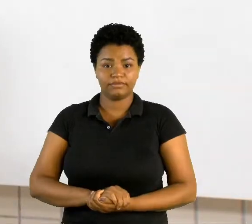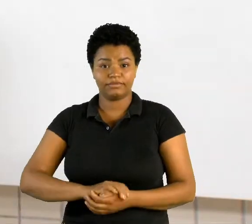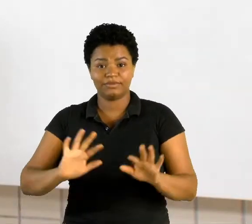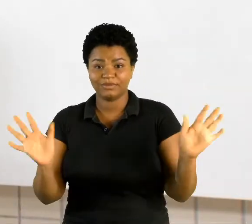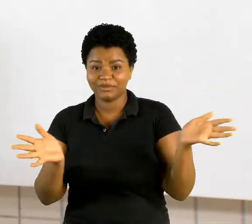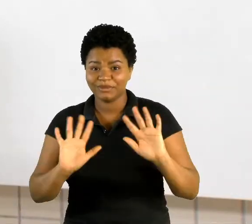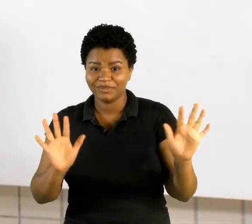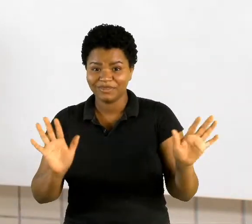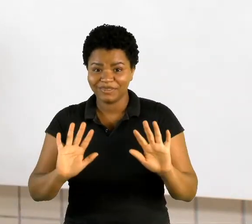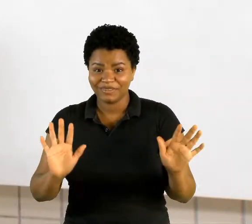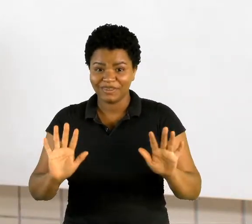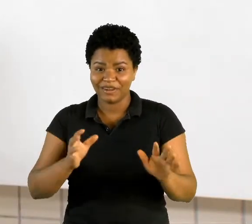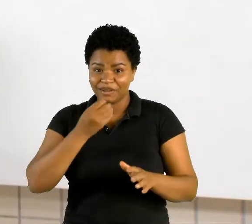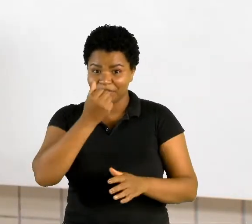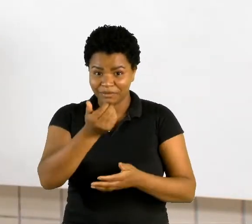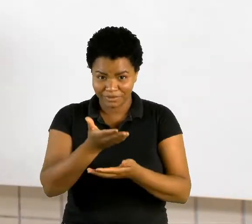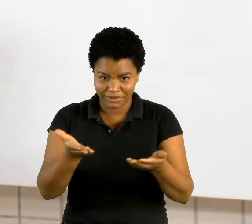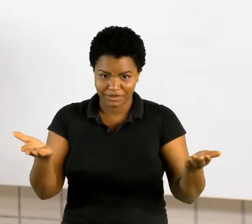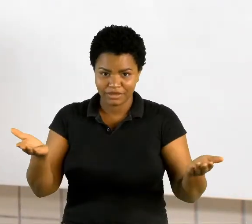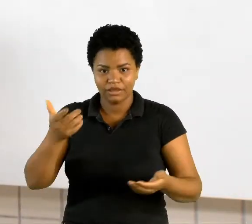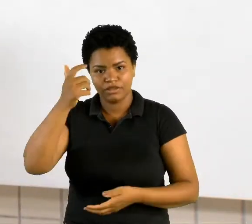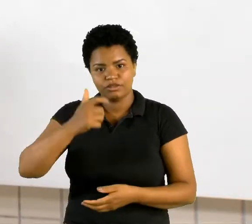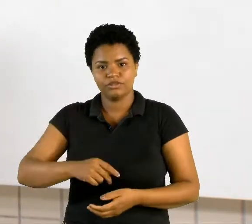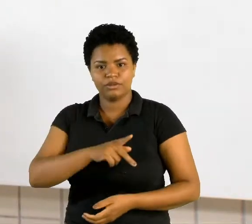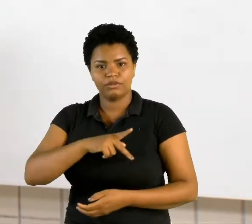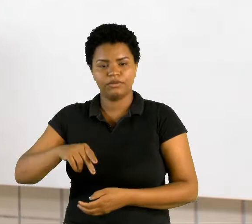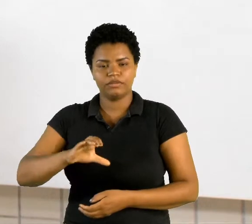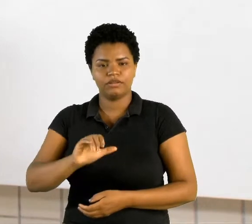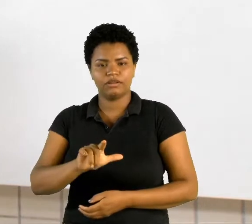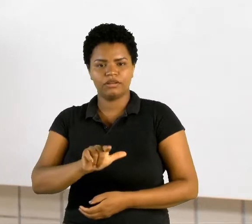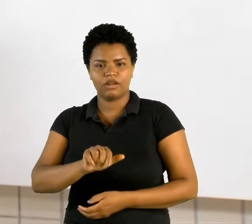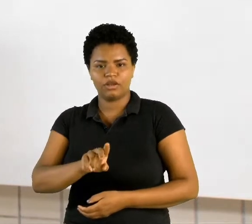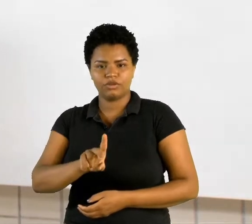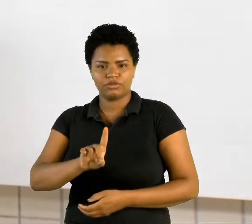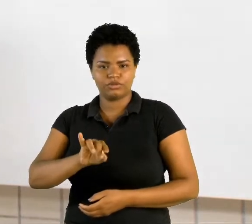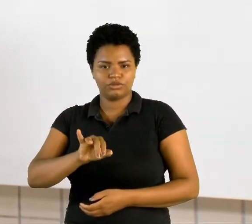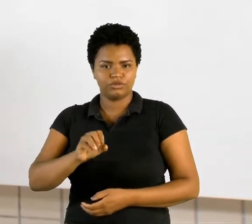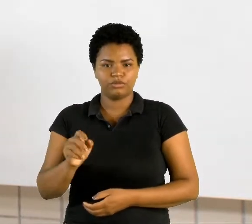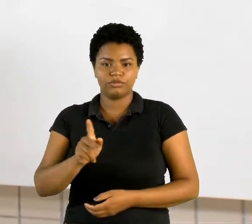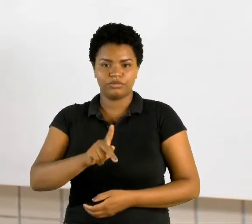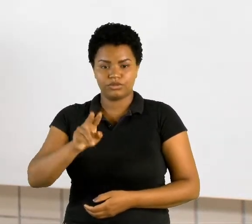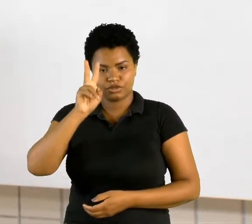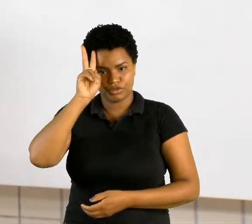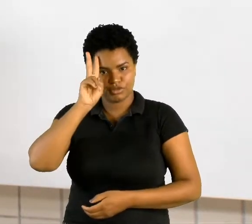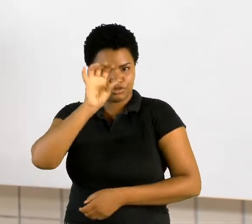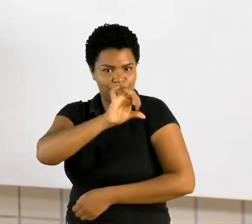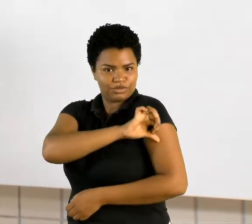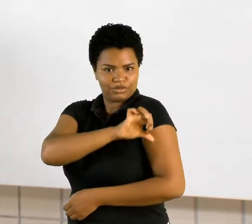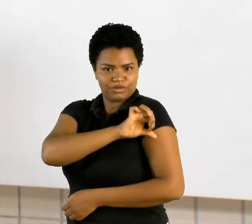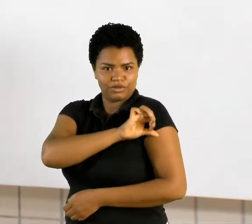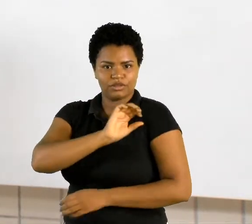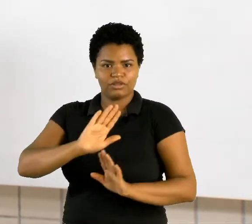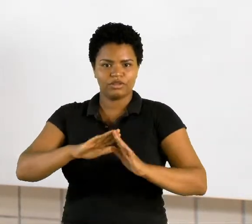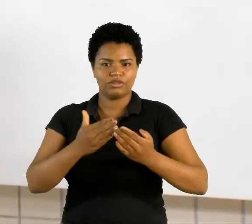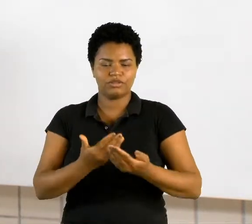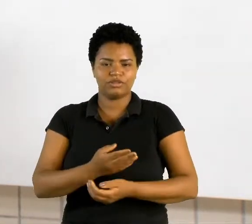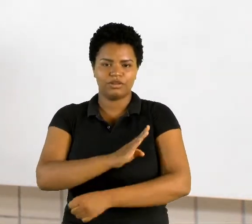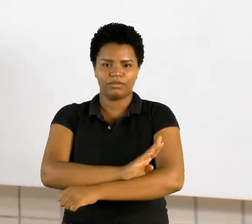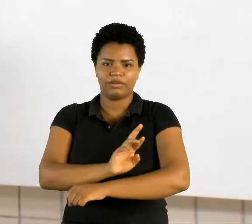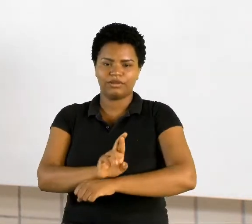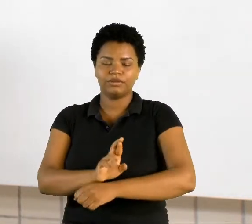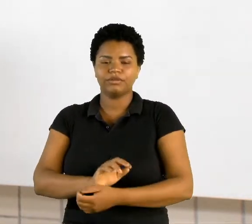Olá pessoal, tudo bem? Eu sou o professor Cláudio, professor de História para o nono ano, lá do Colégio Beatriz Rodrigues.